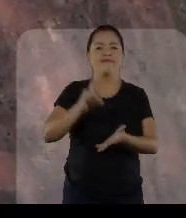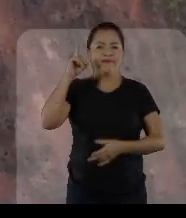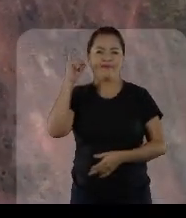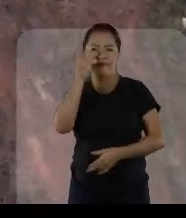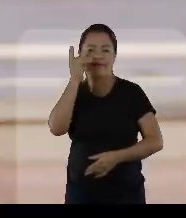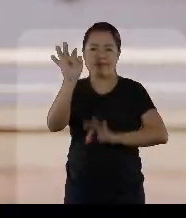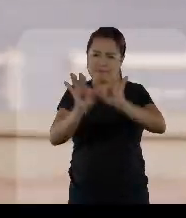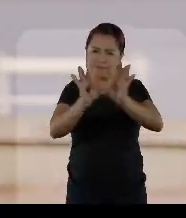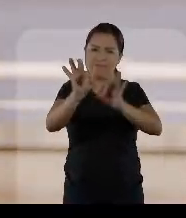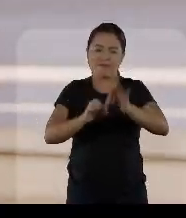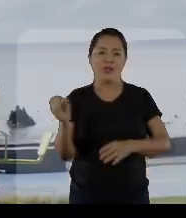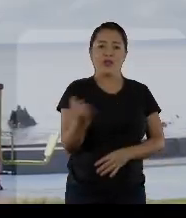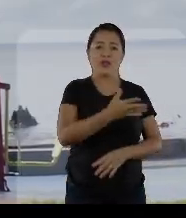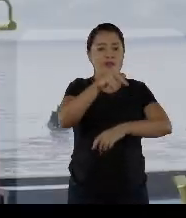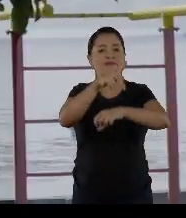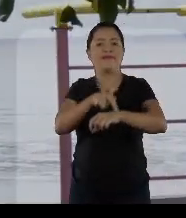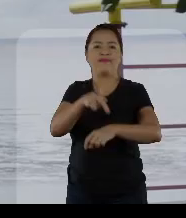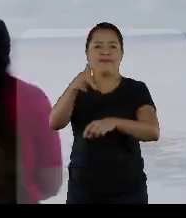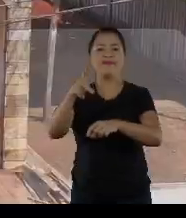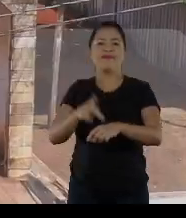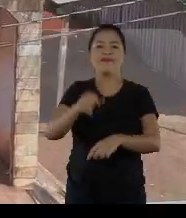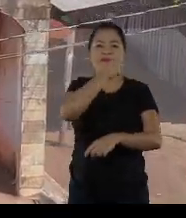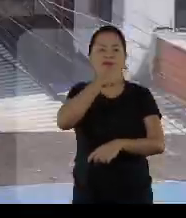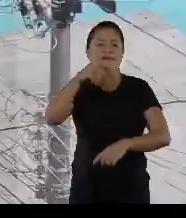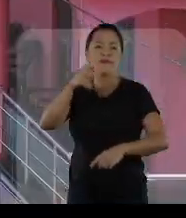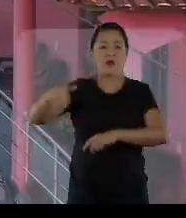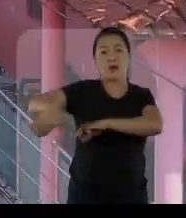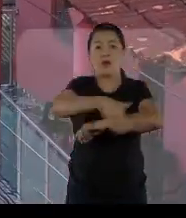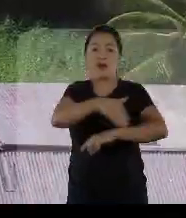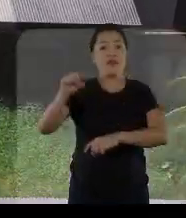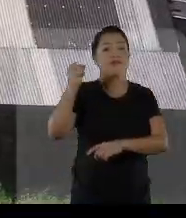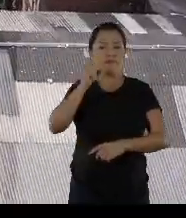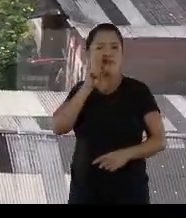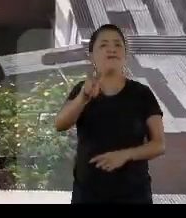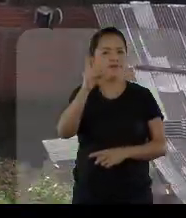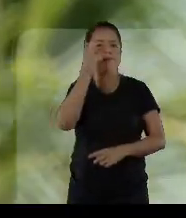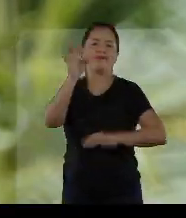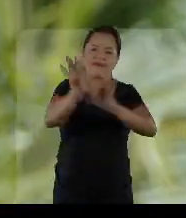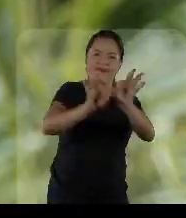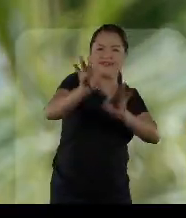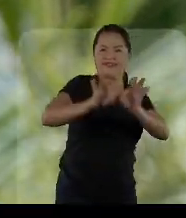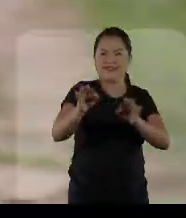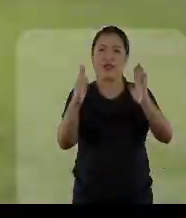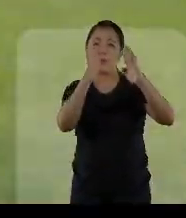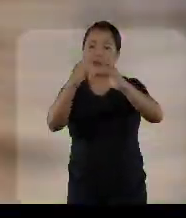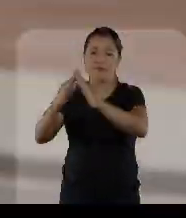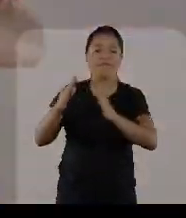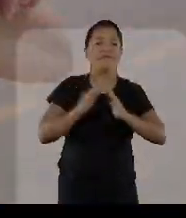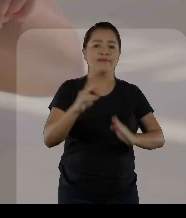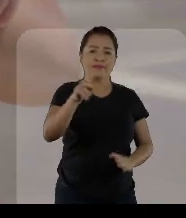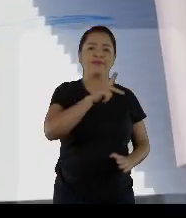foi Davi, foi Davi. Novas praças do Amapá, as ruas de Santana, eu vi, foi Davi, foi Davi.